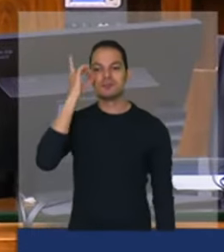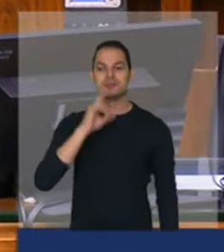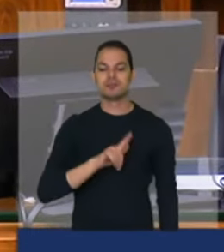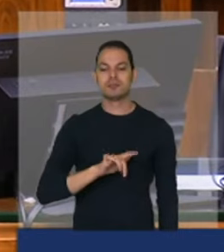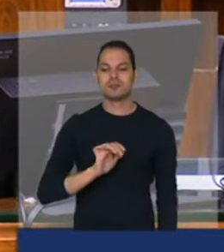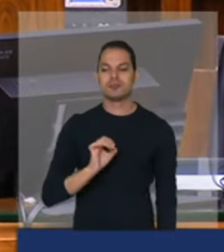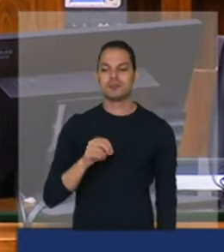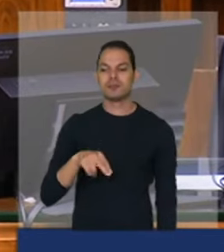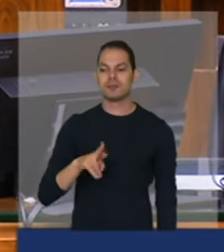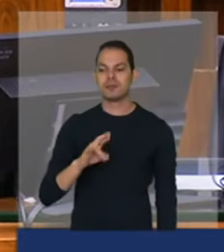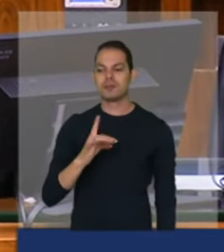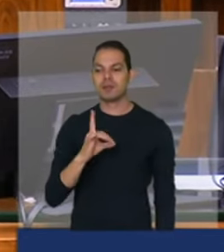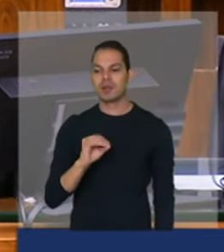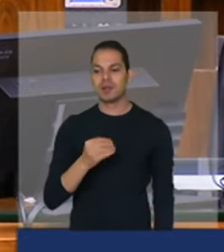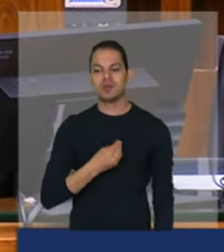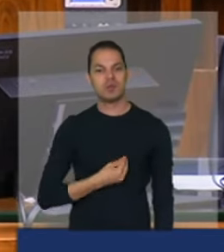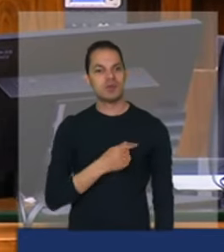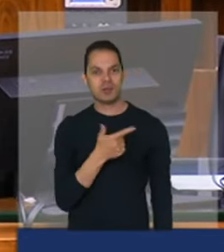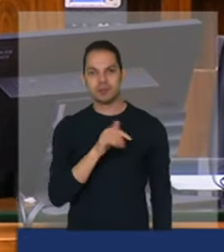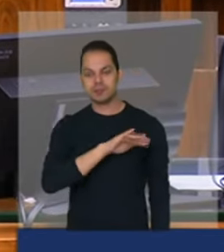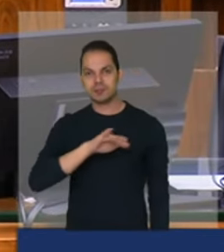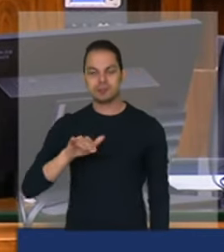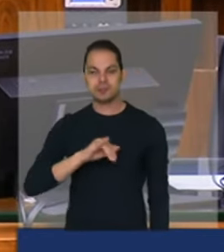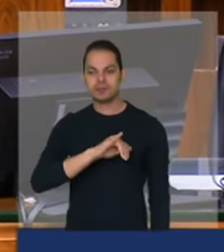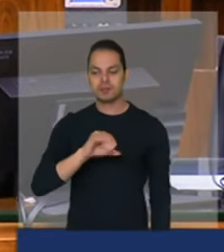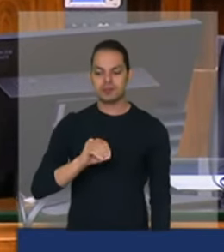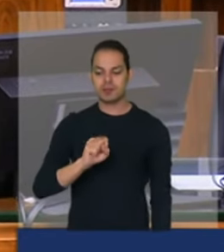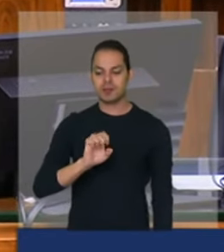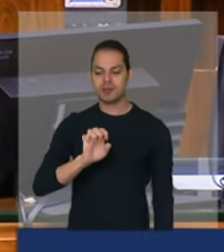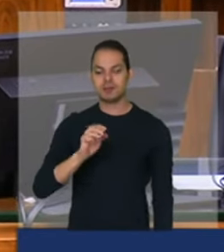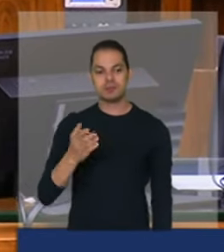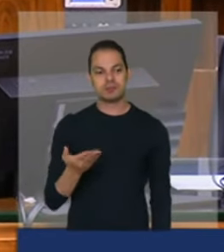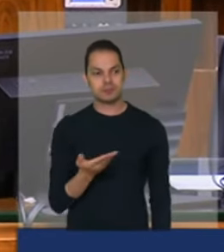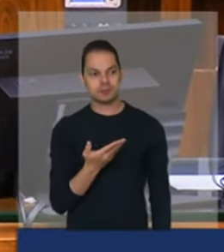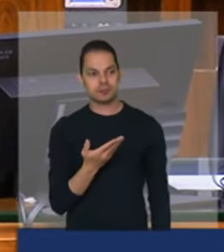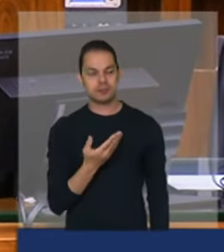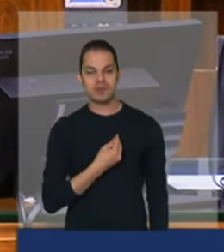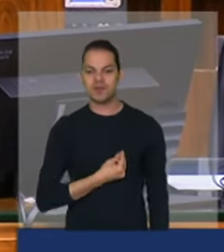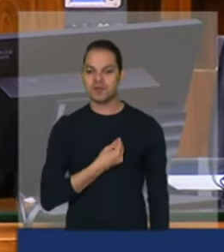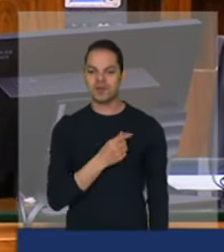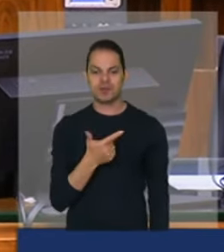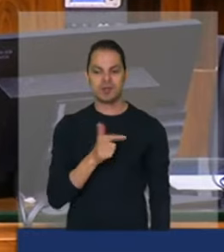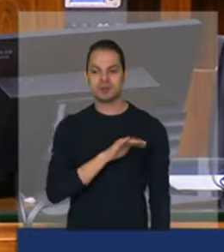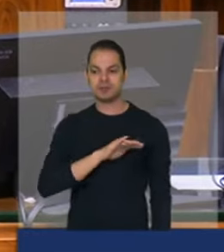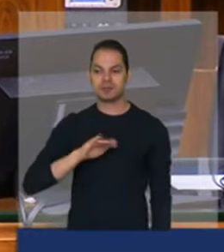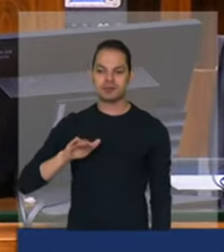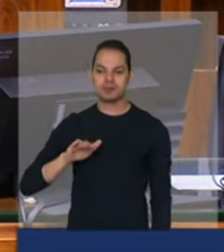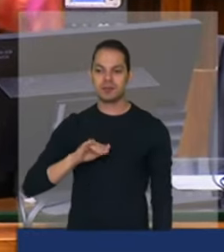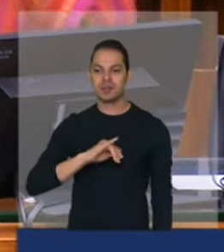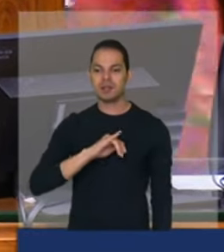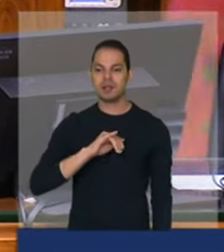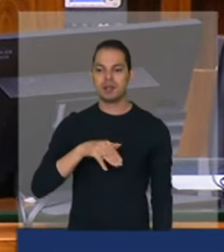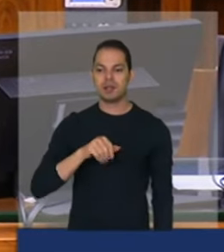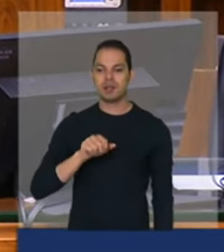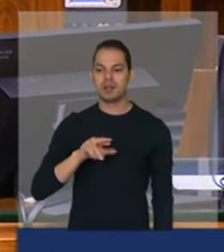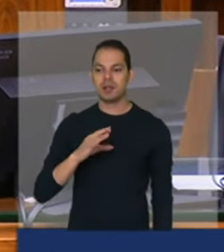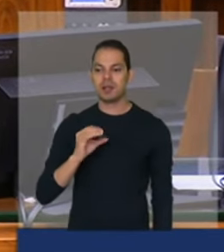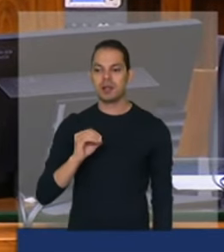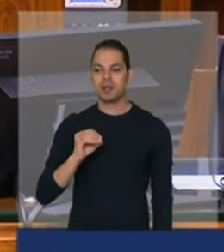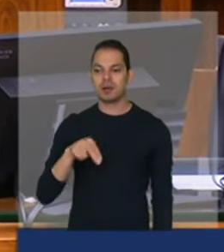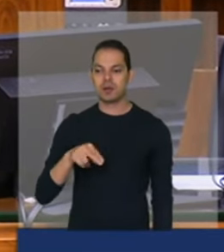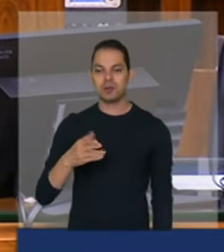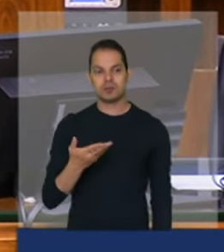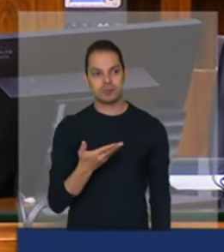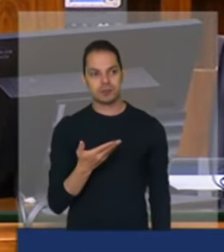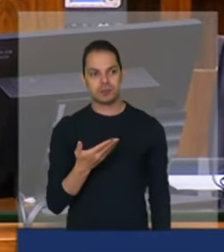está José Ayrton Félix Cirilo também não deputado Marcon deputado